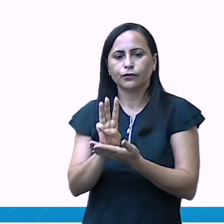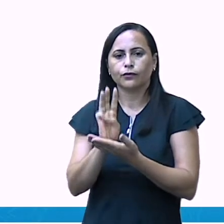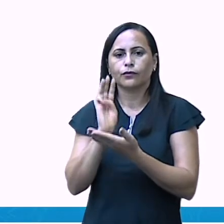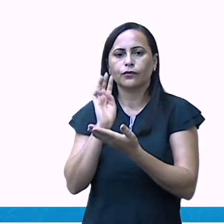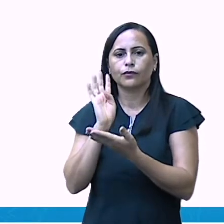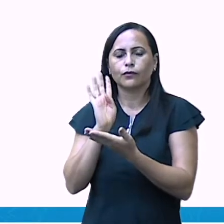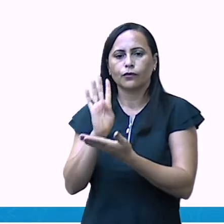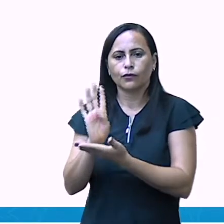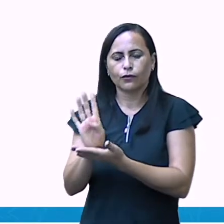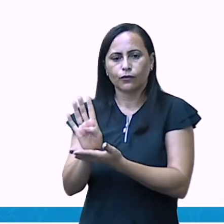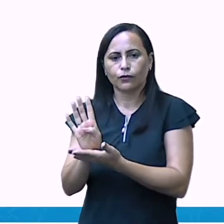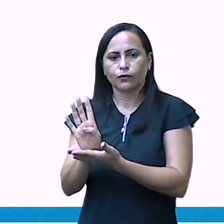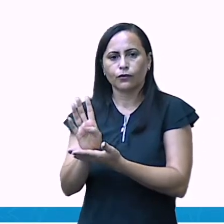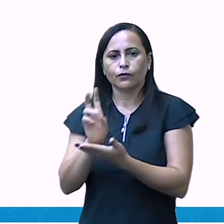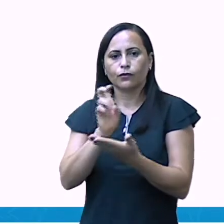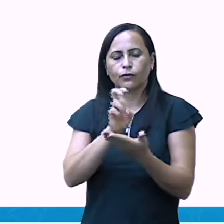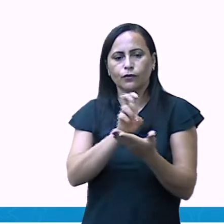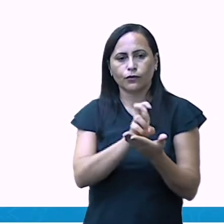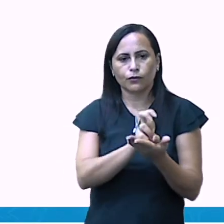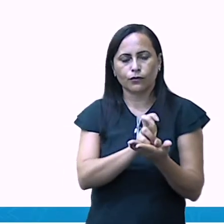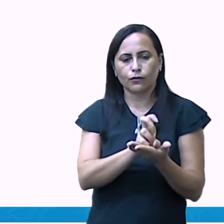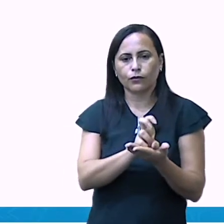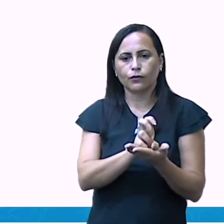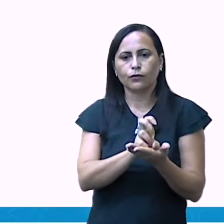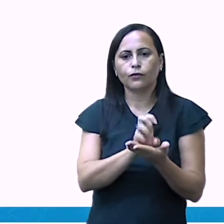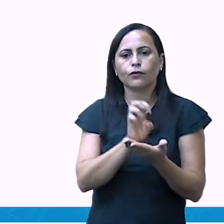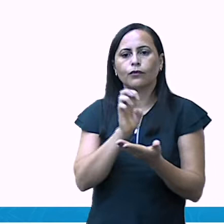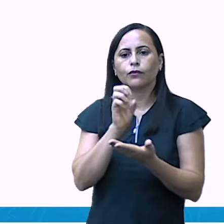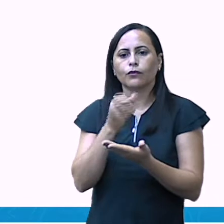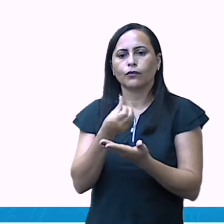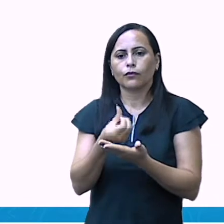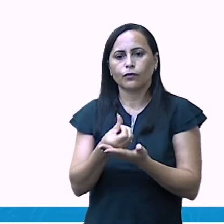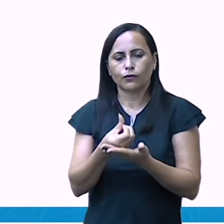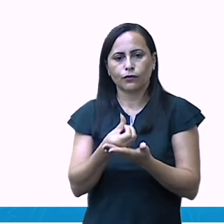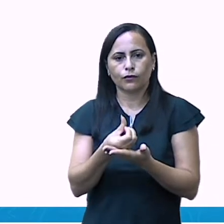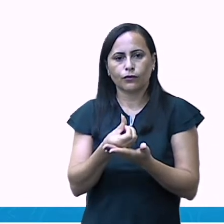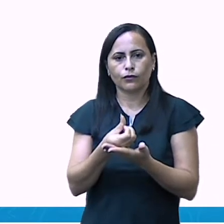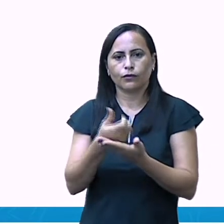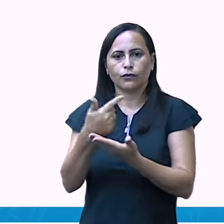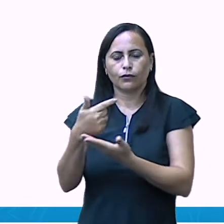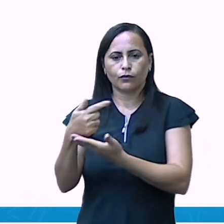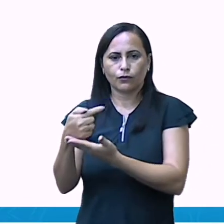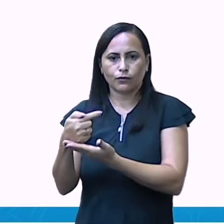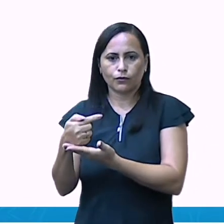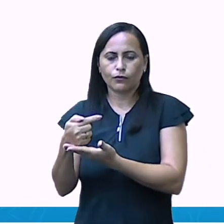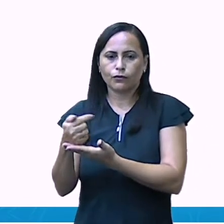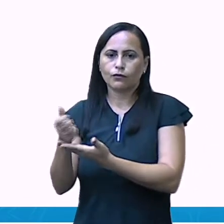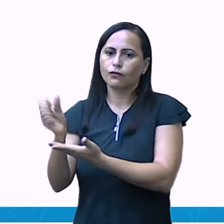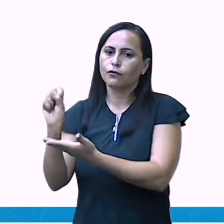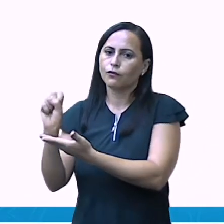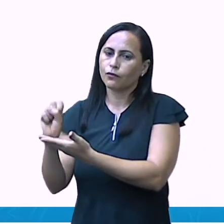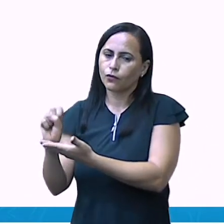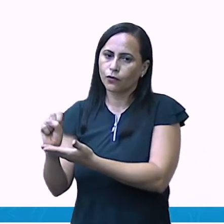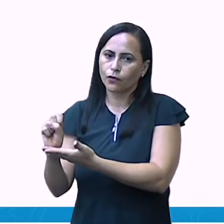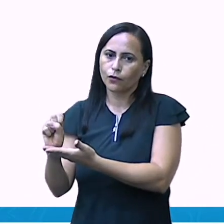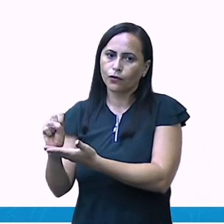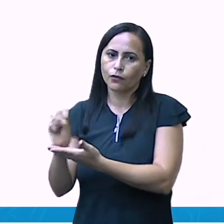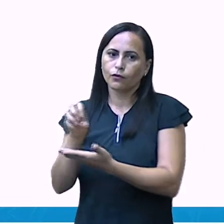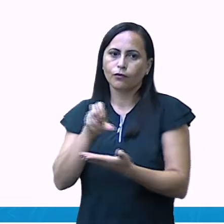três, quatro, cinco, seis, sete,